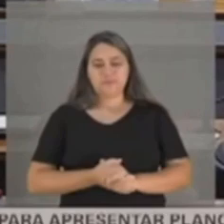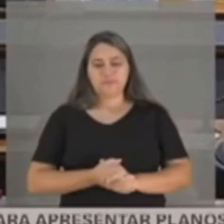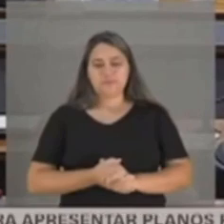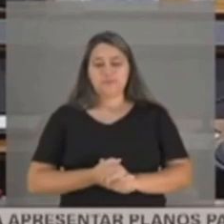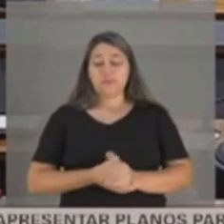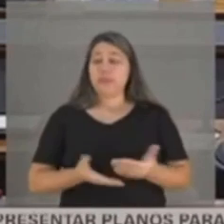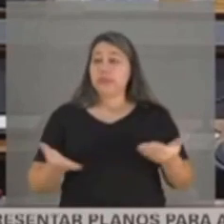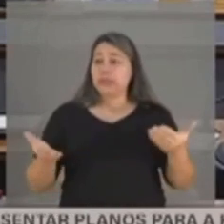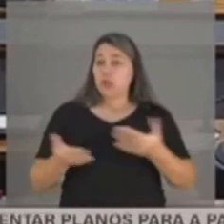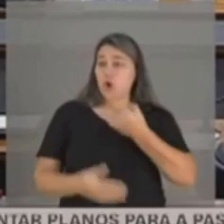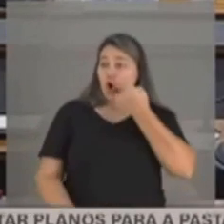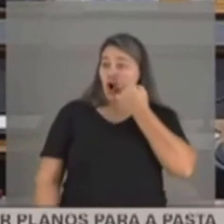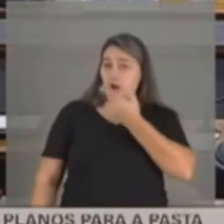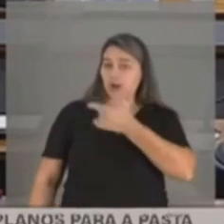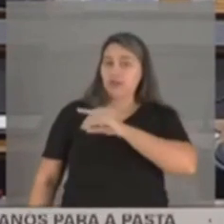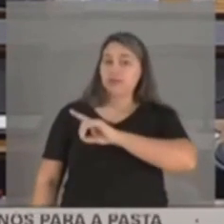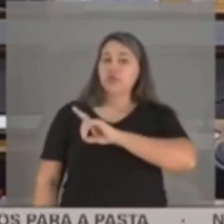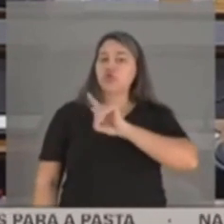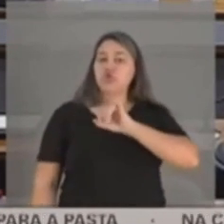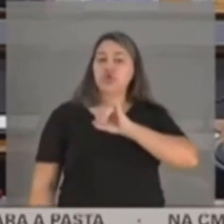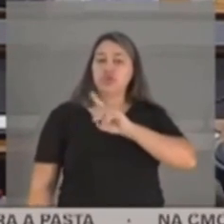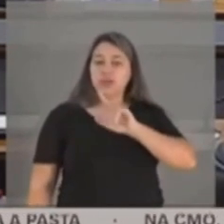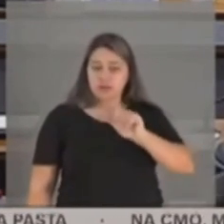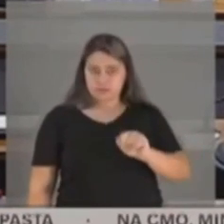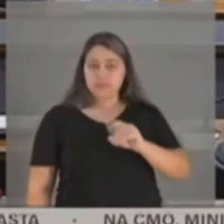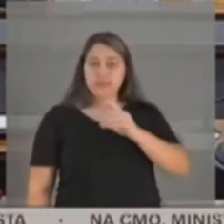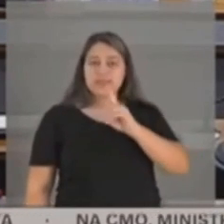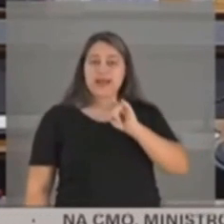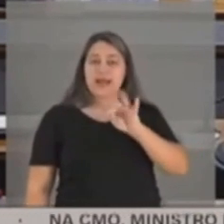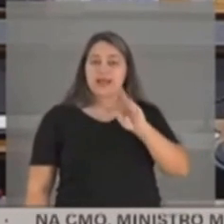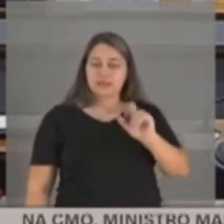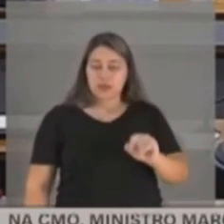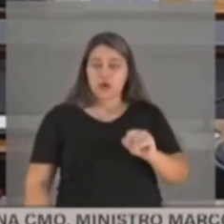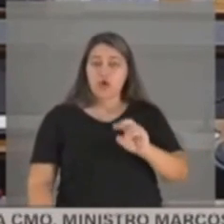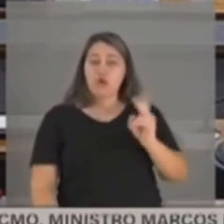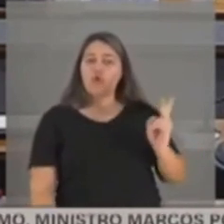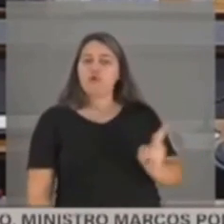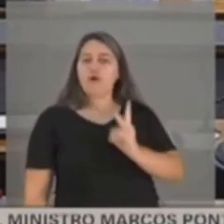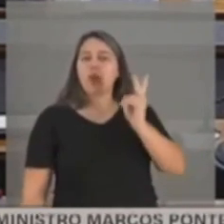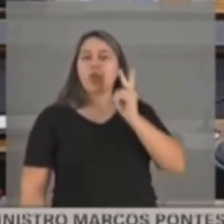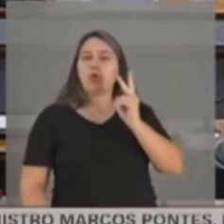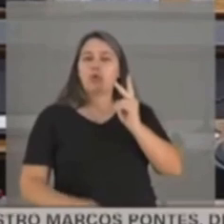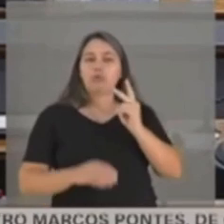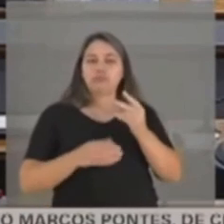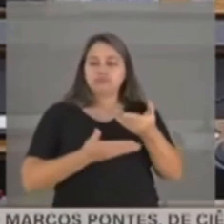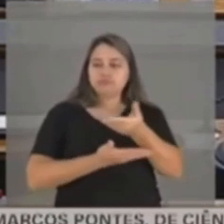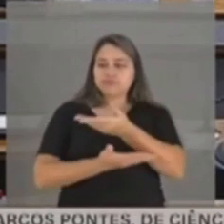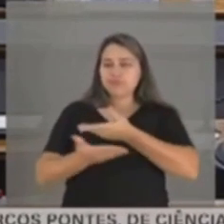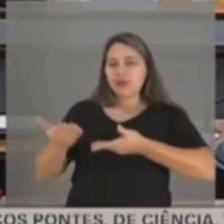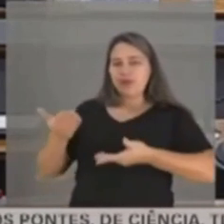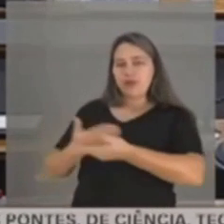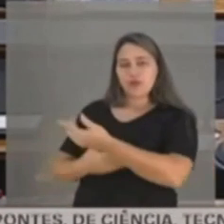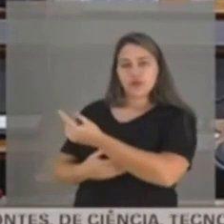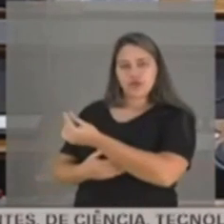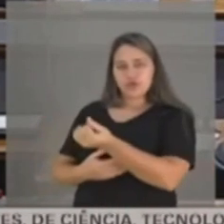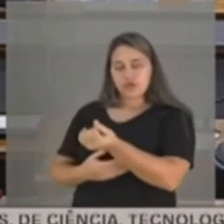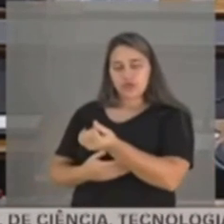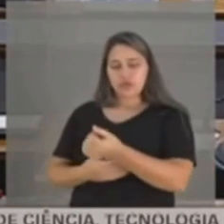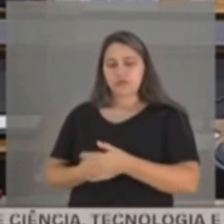Veja aí, a data, percebo mais acima a data, o valor que foi transferido e